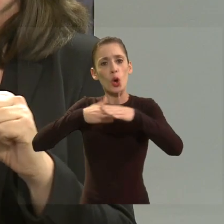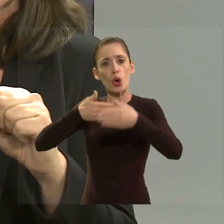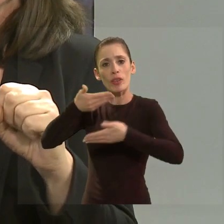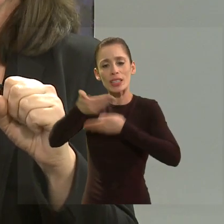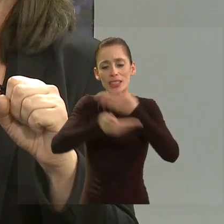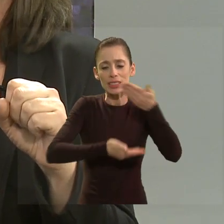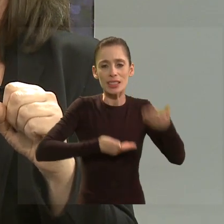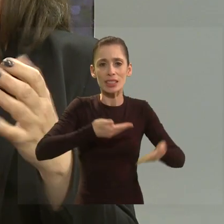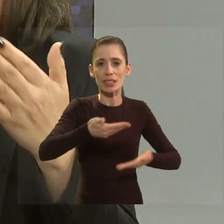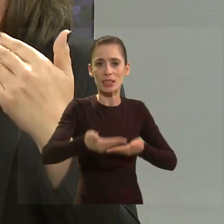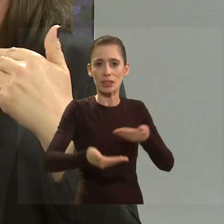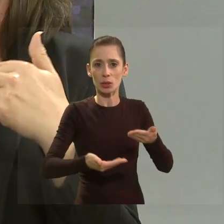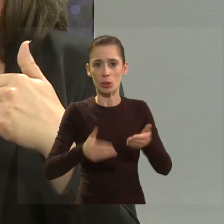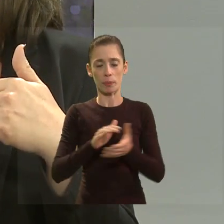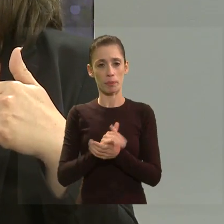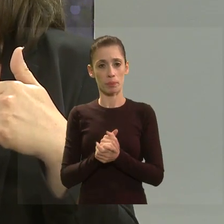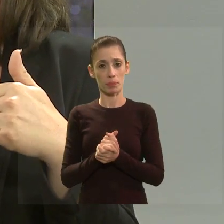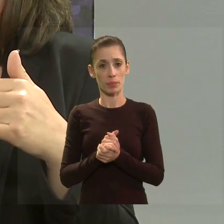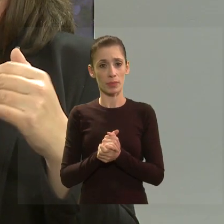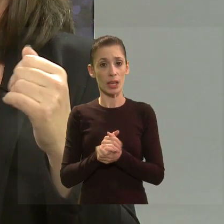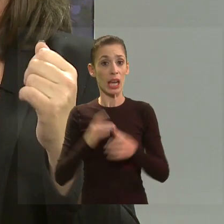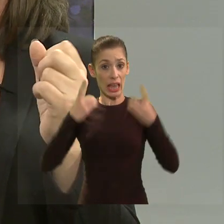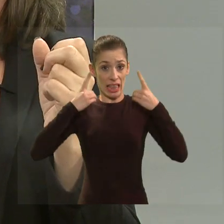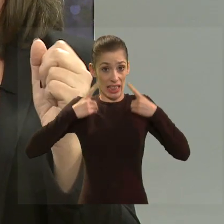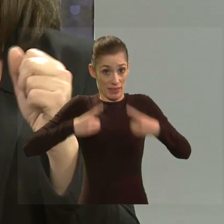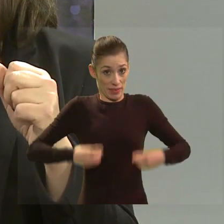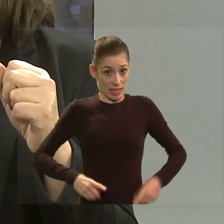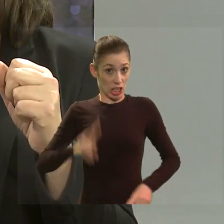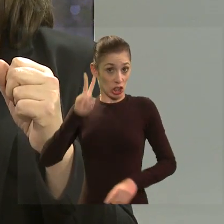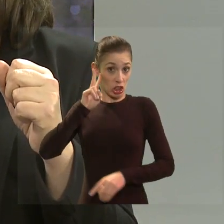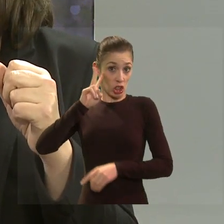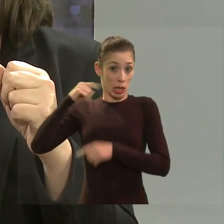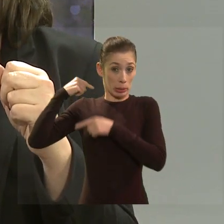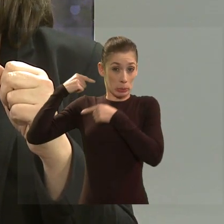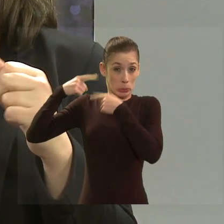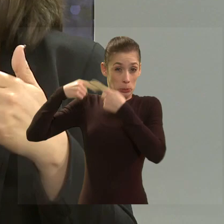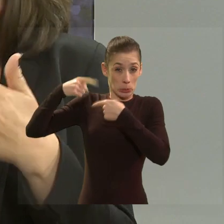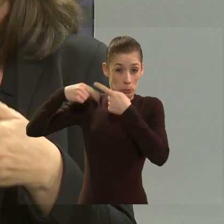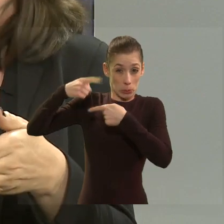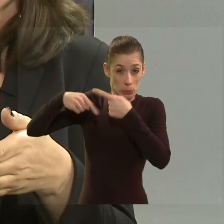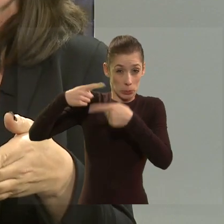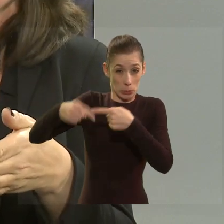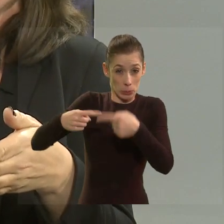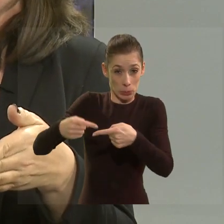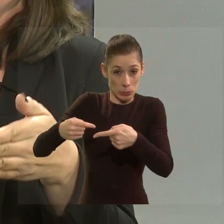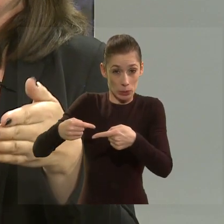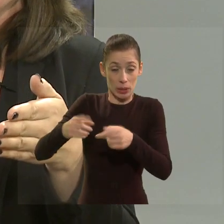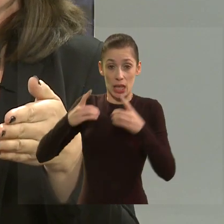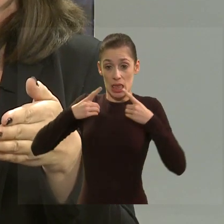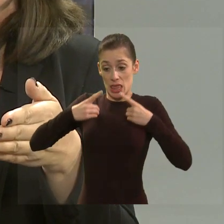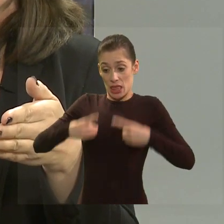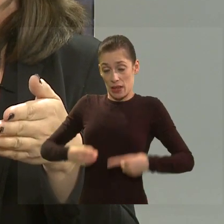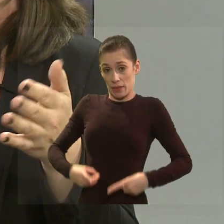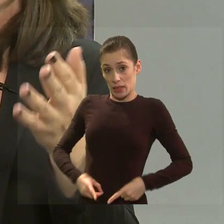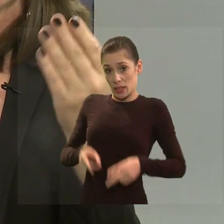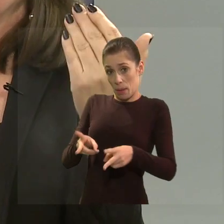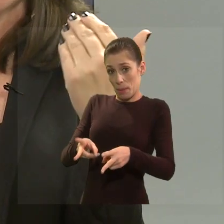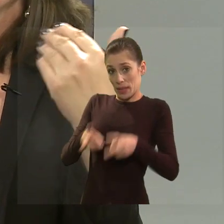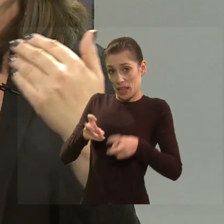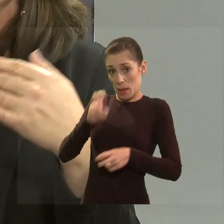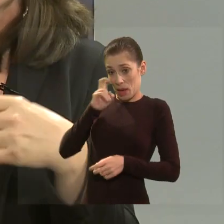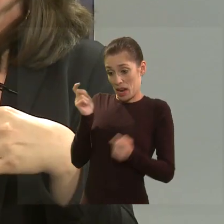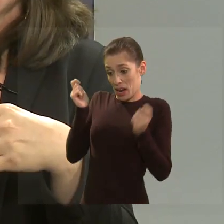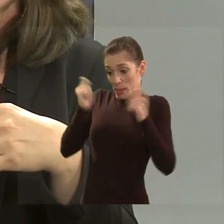das deficiências é que historicamente a gente tem assim que as coisas deficiências consideradas incapacitantes a gente